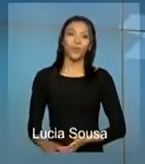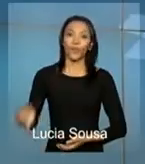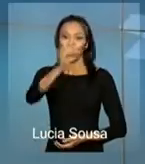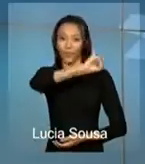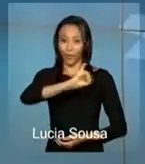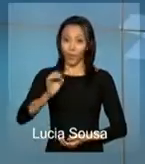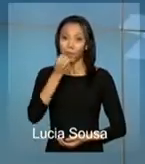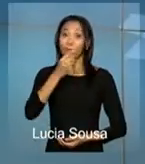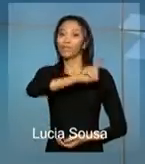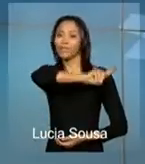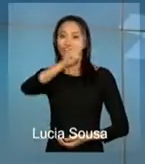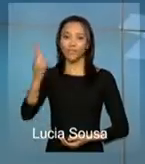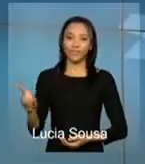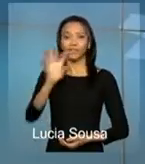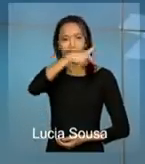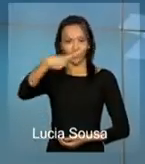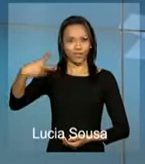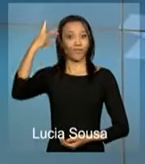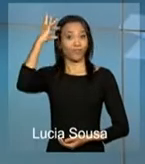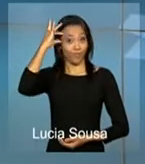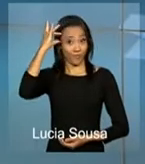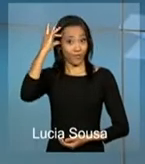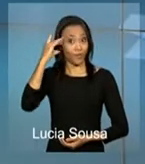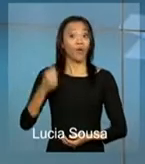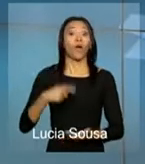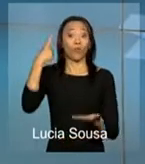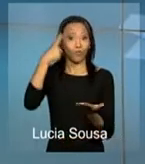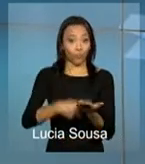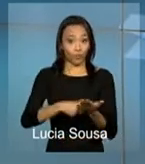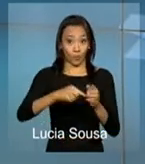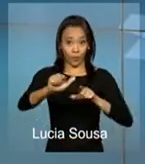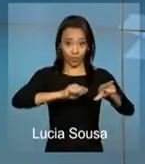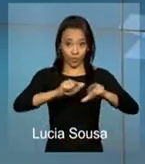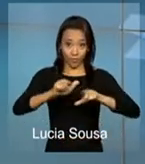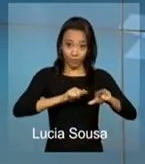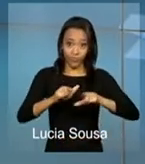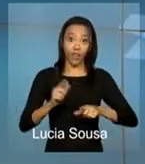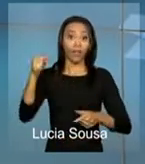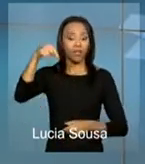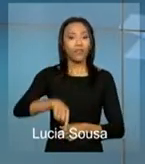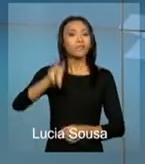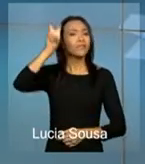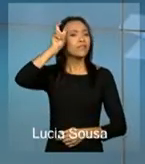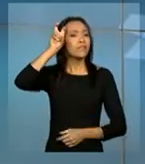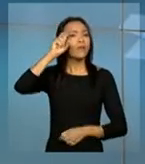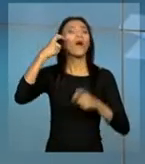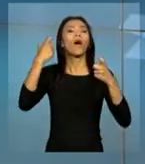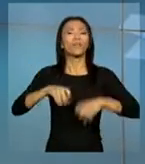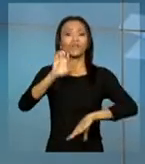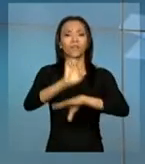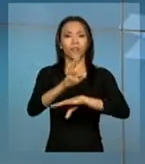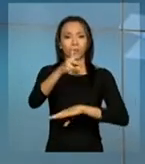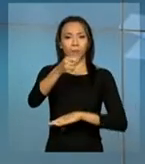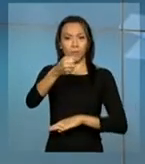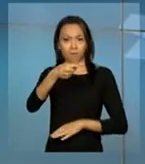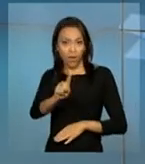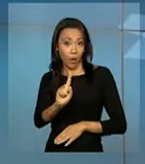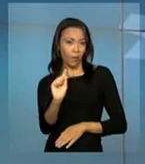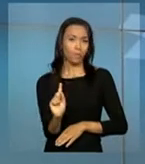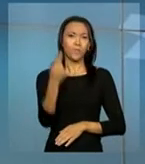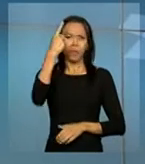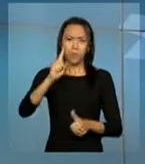Olá, bom dia. A presidenta Dilma Rousseff cumpre agenda nesta quinta-feira no Pará. O primeiro